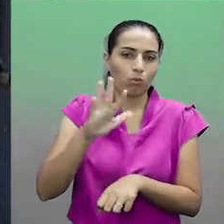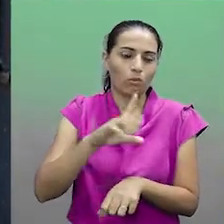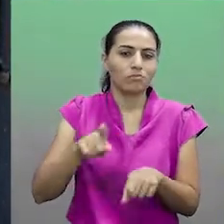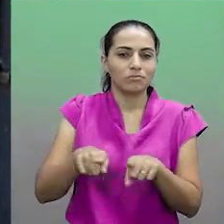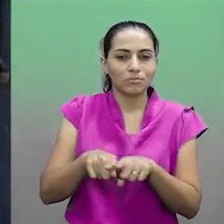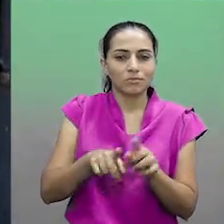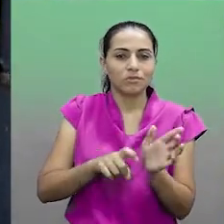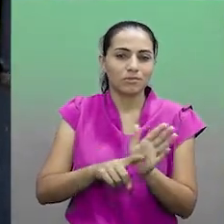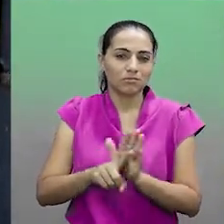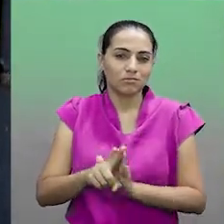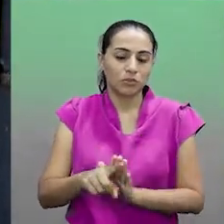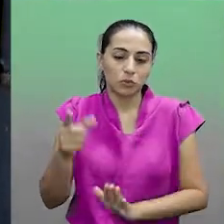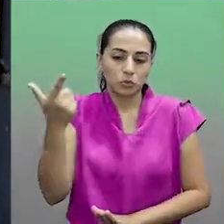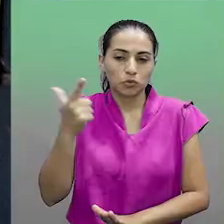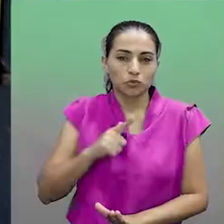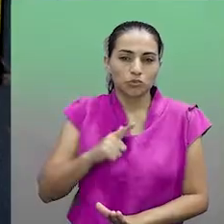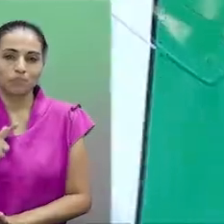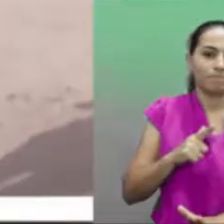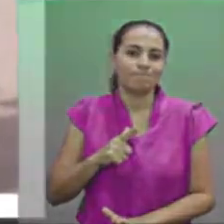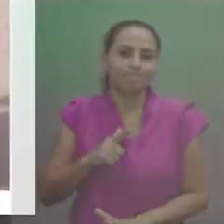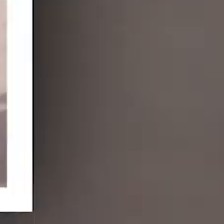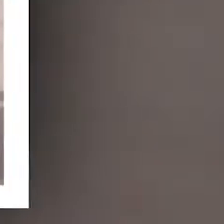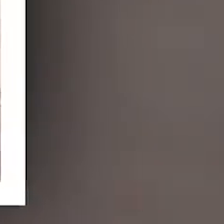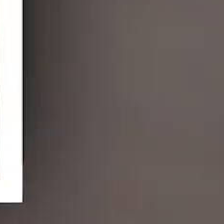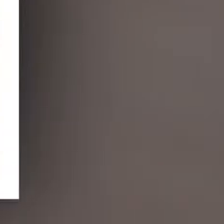para ganhar o estado de Rondônia.